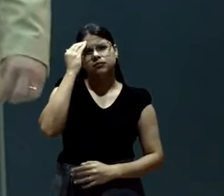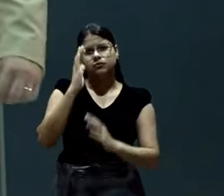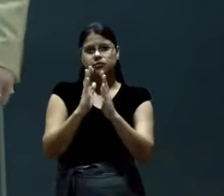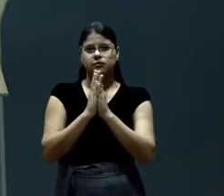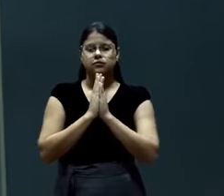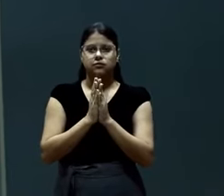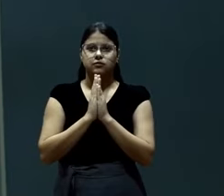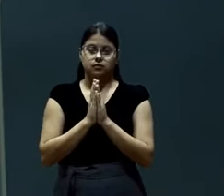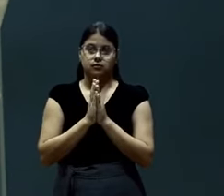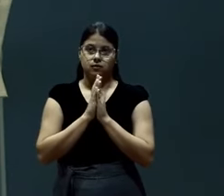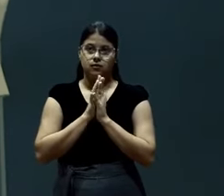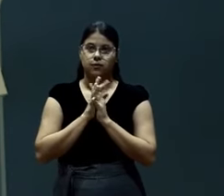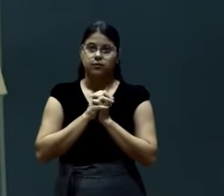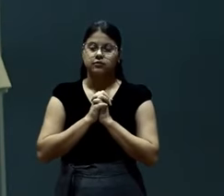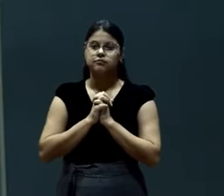Cuide.